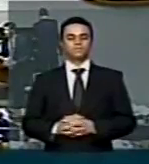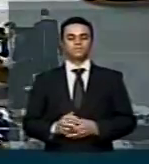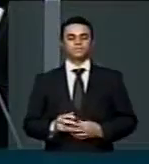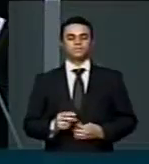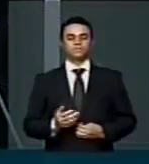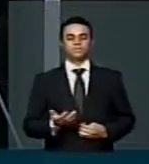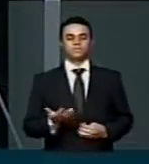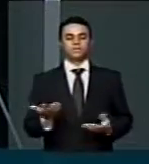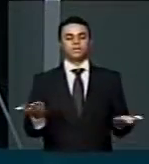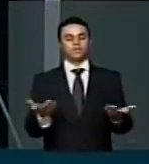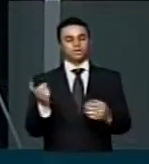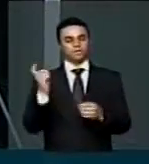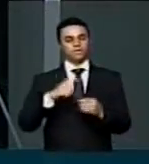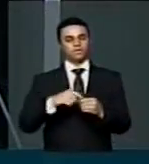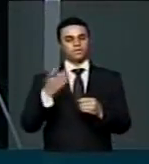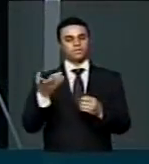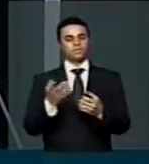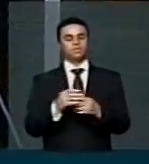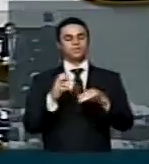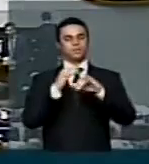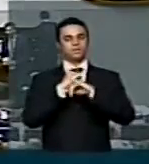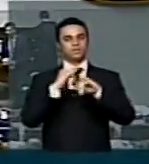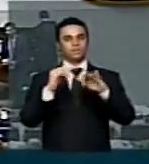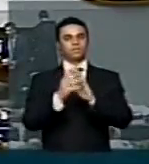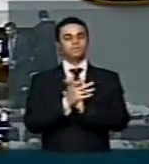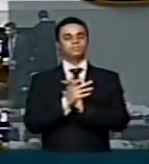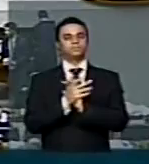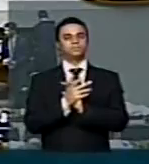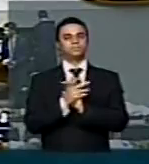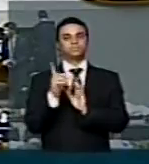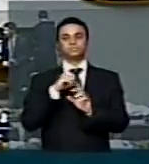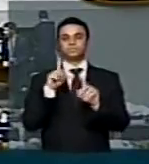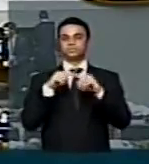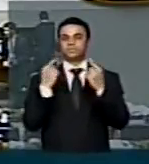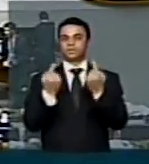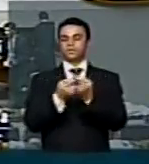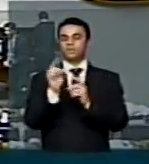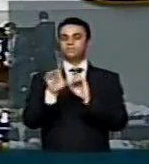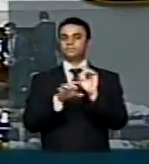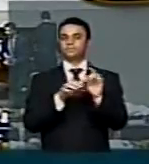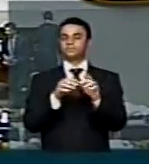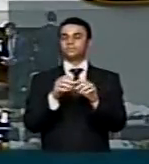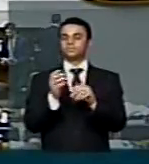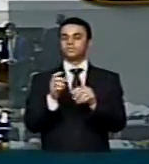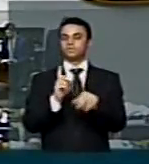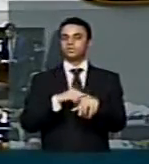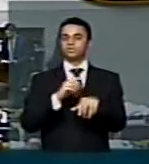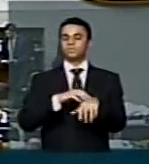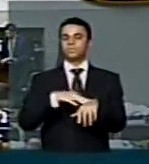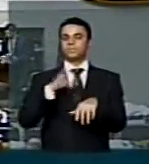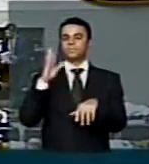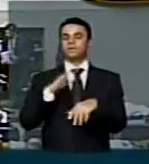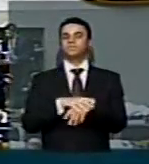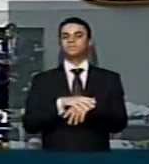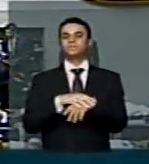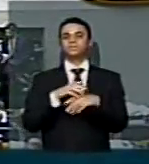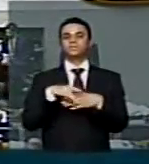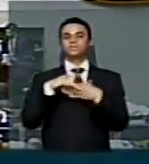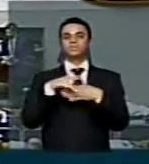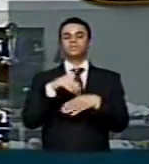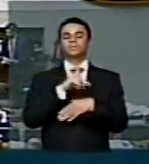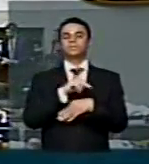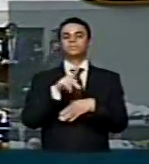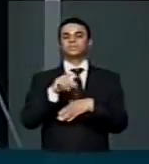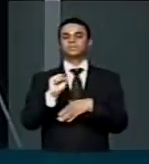Voltamos então a transmitir aqui no plenário de Cisguimarães essa sessão extraordinária, momento em que fala o líder do PPS, Rubens Bueno